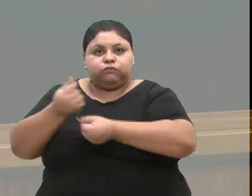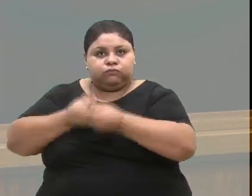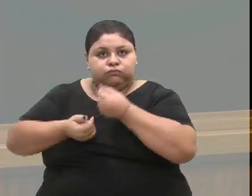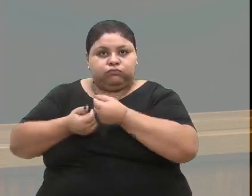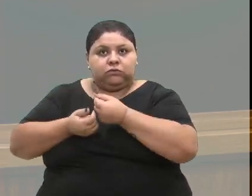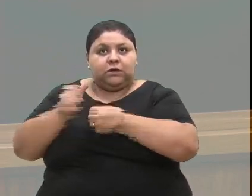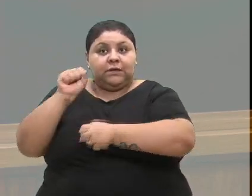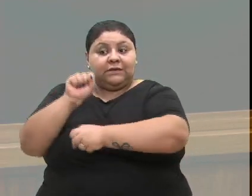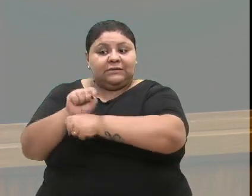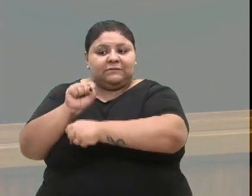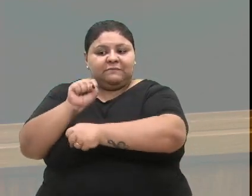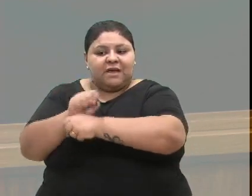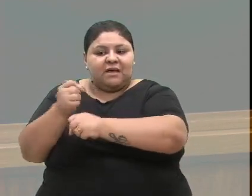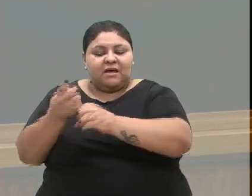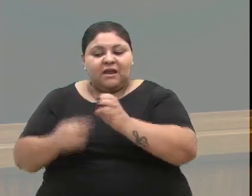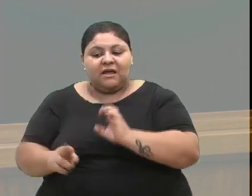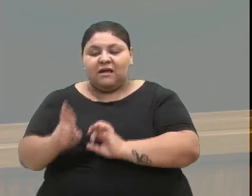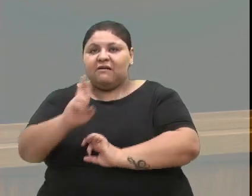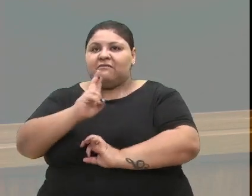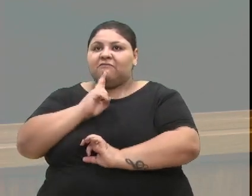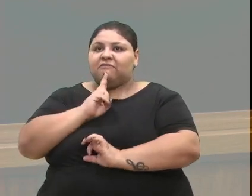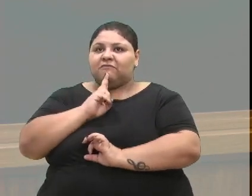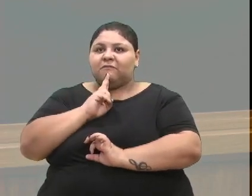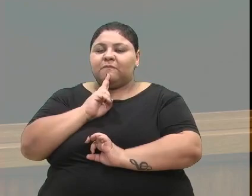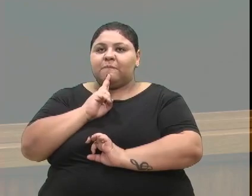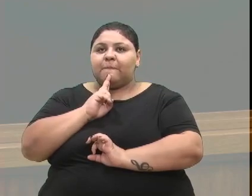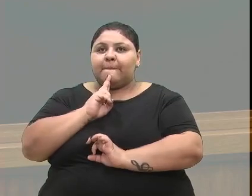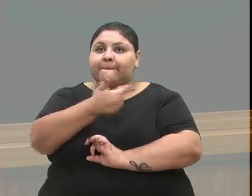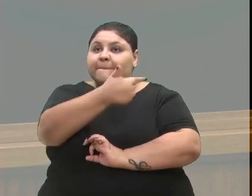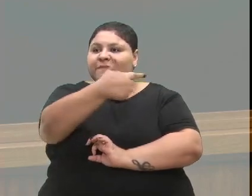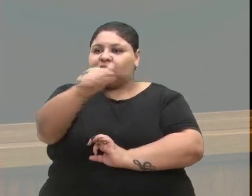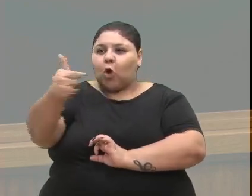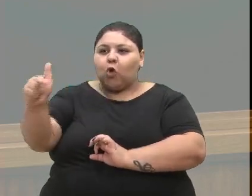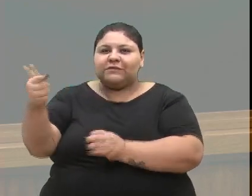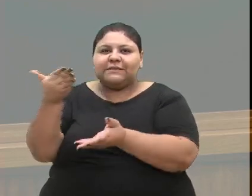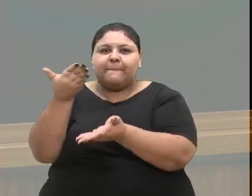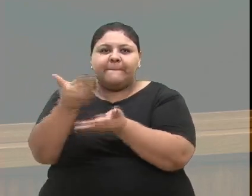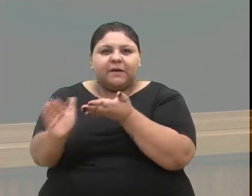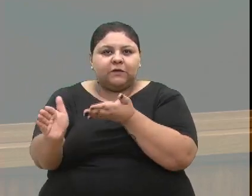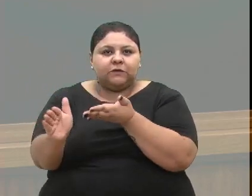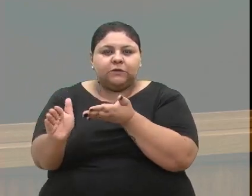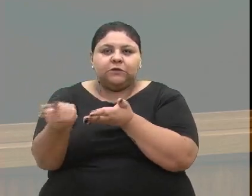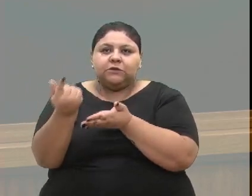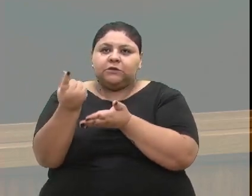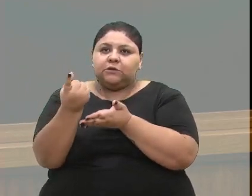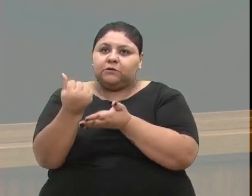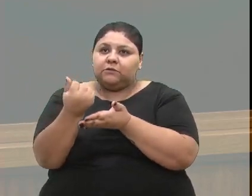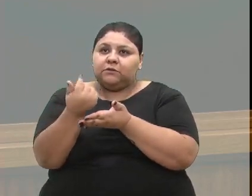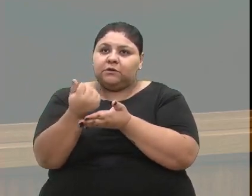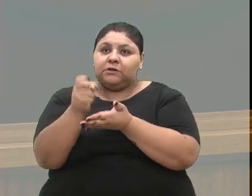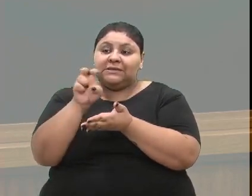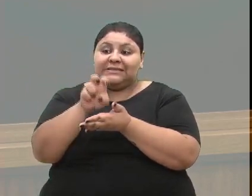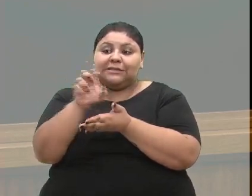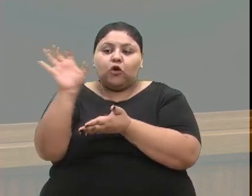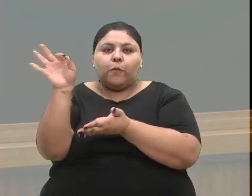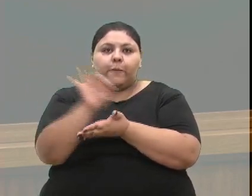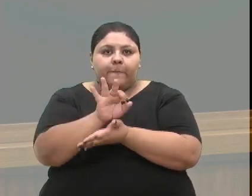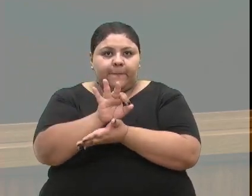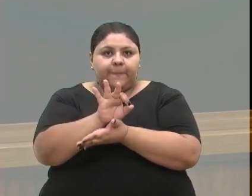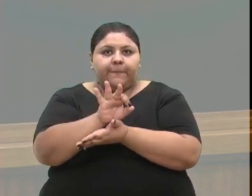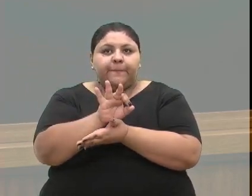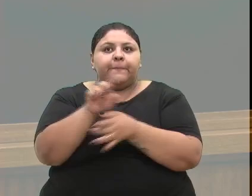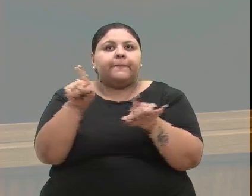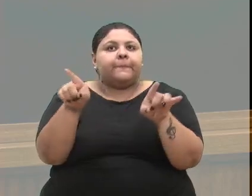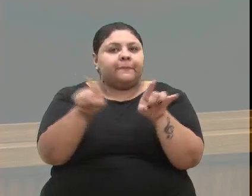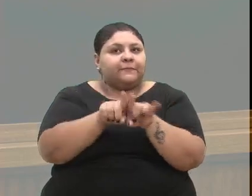retorno para a questão de outras perdas no valor de 5%, além da